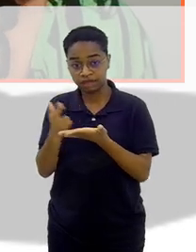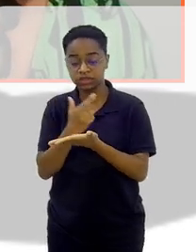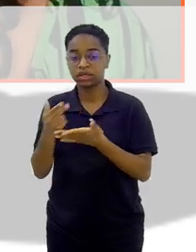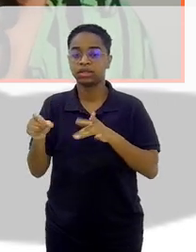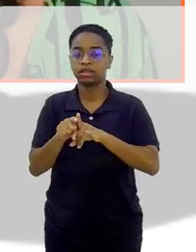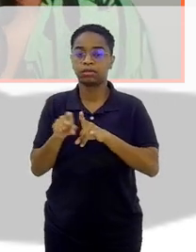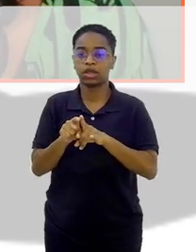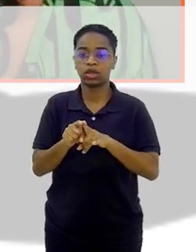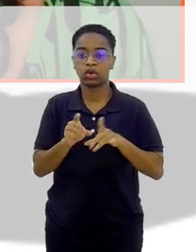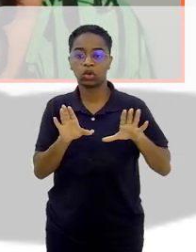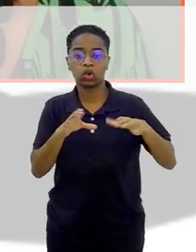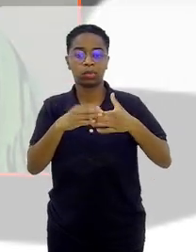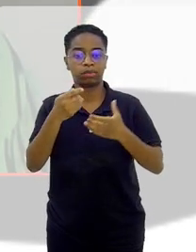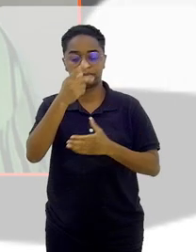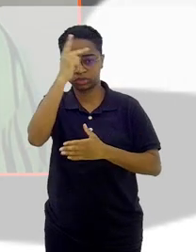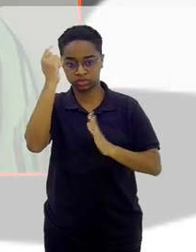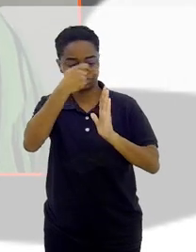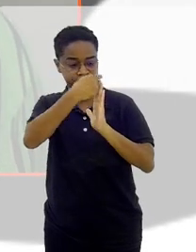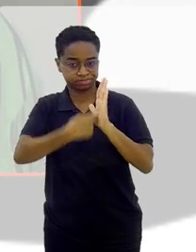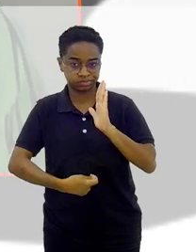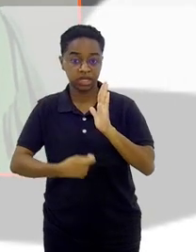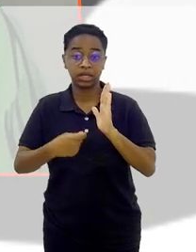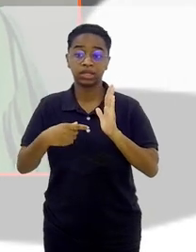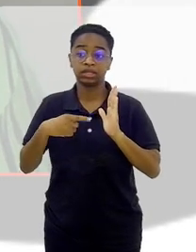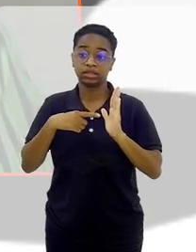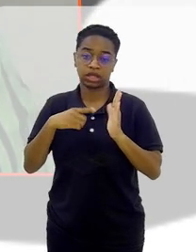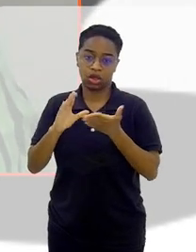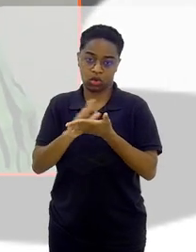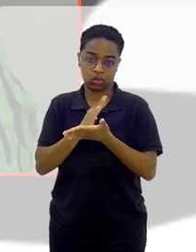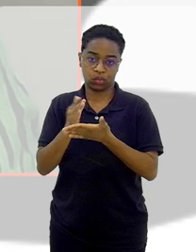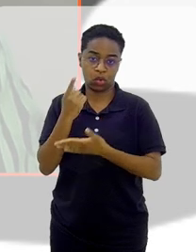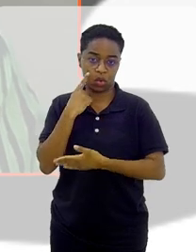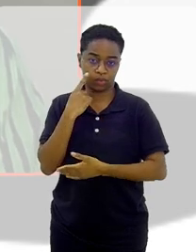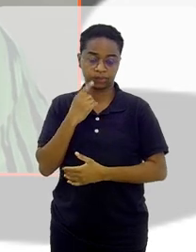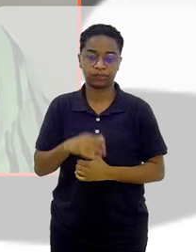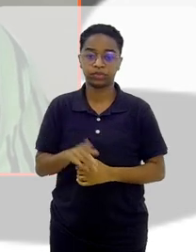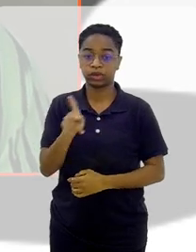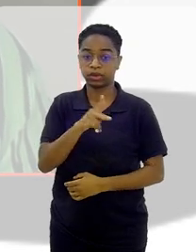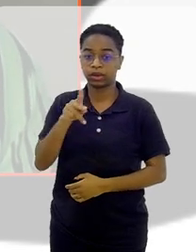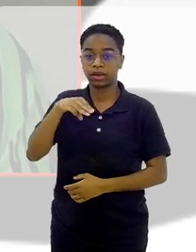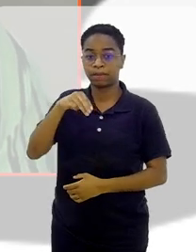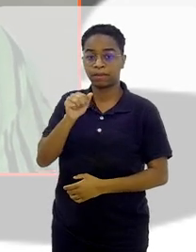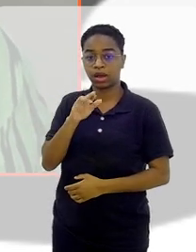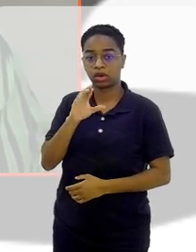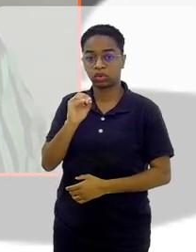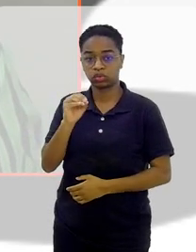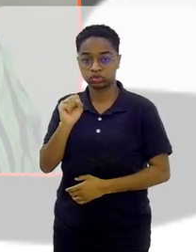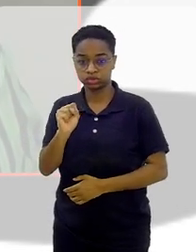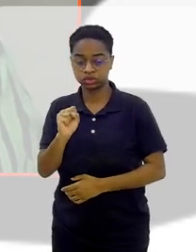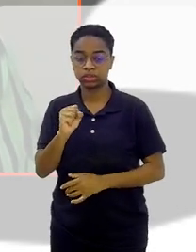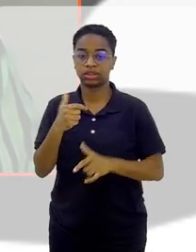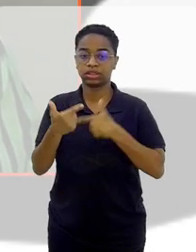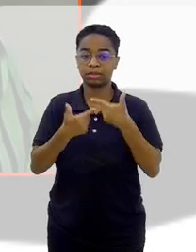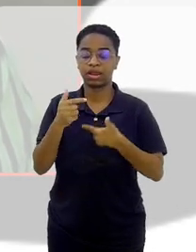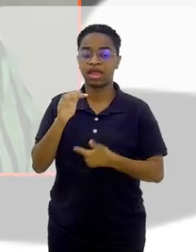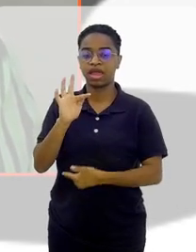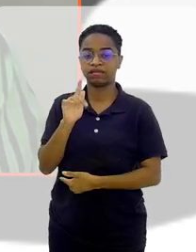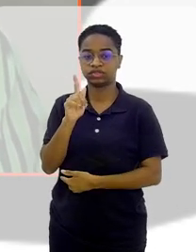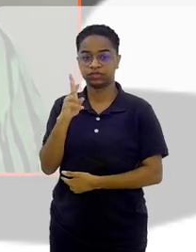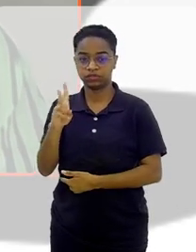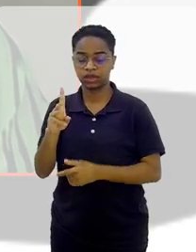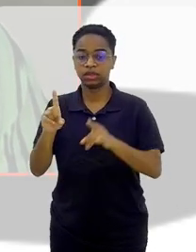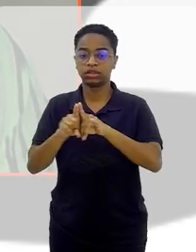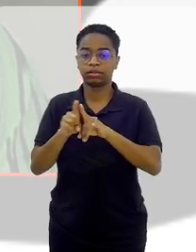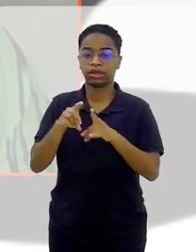colunistas, olha que luxo, nós temos de colunistas, só pra citar alguns, tá certo? Mas o professor Marcos Quintela, da Fundação Getúlio Vargas,